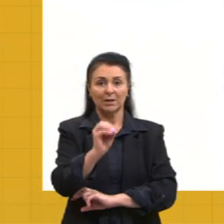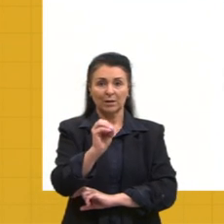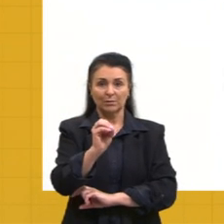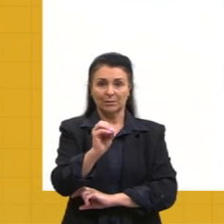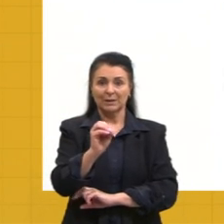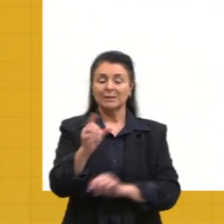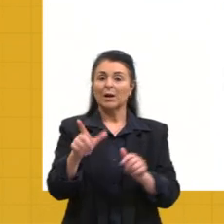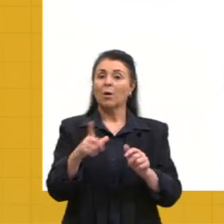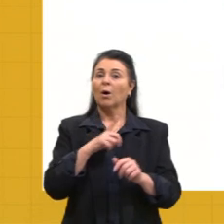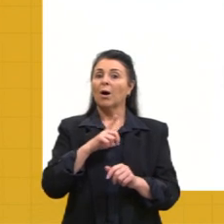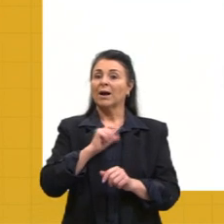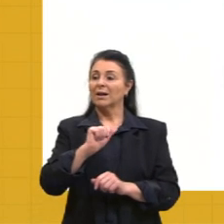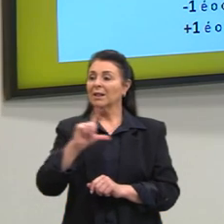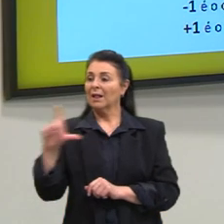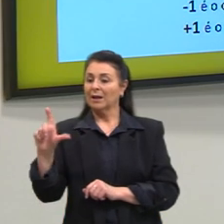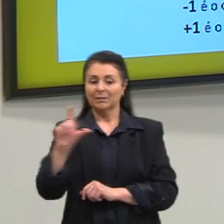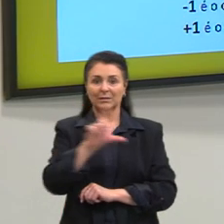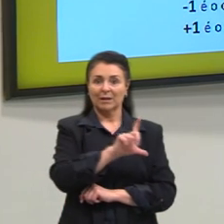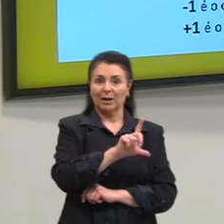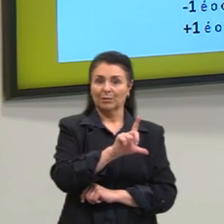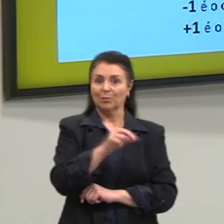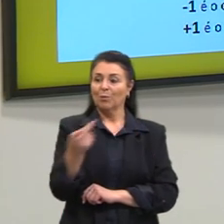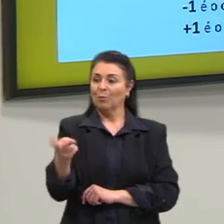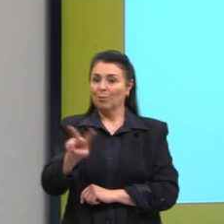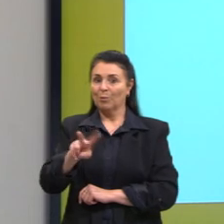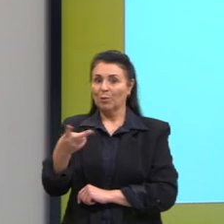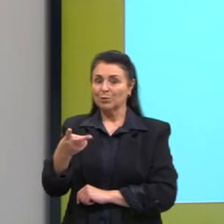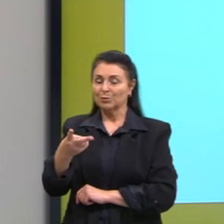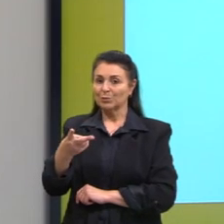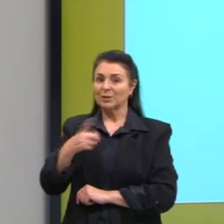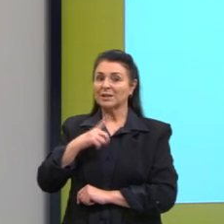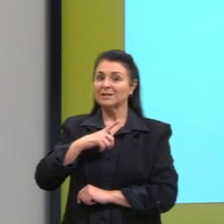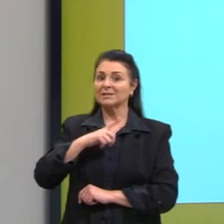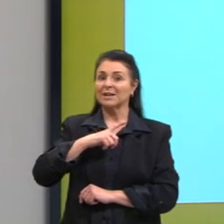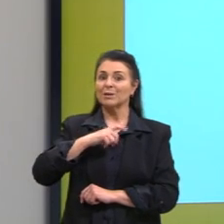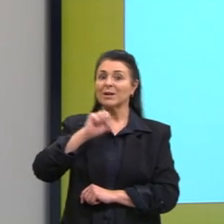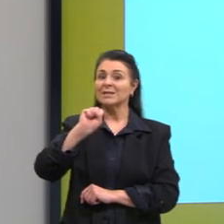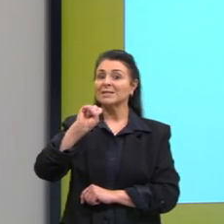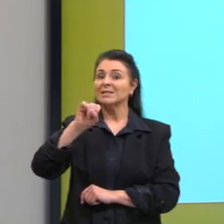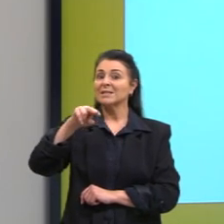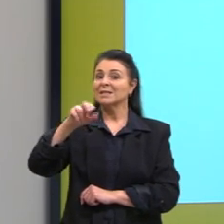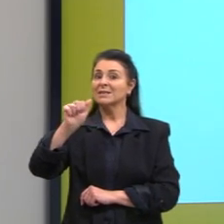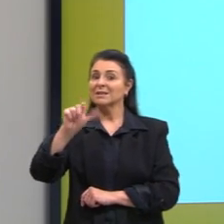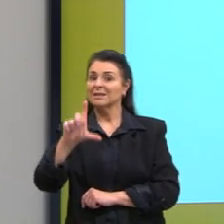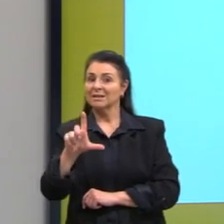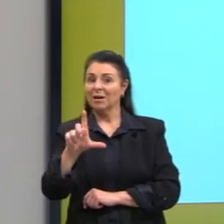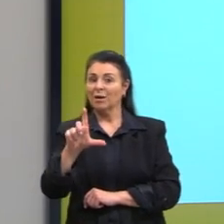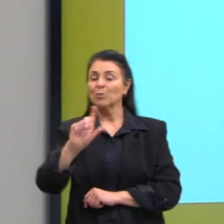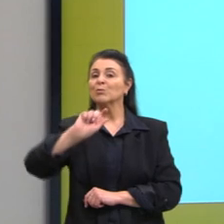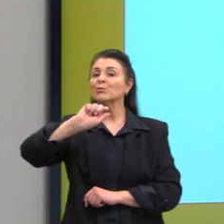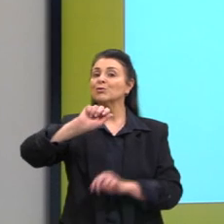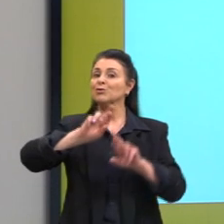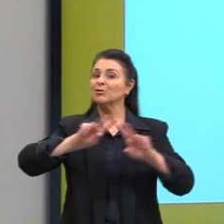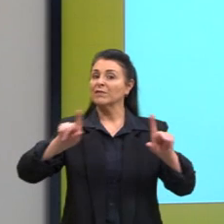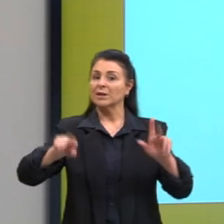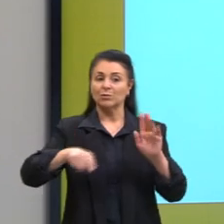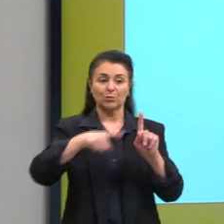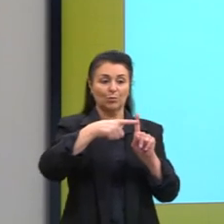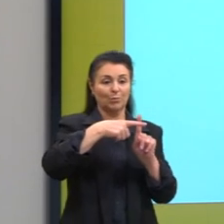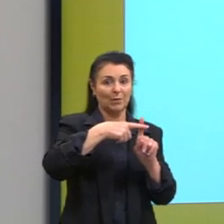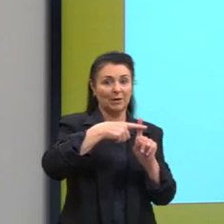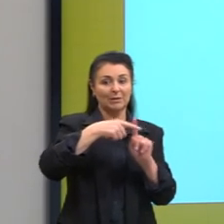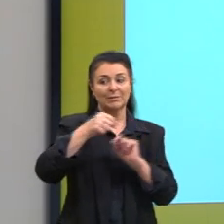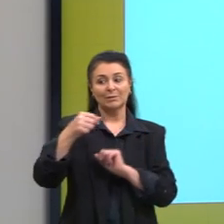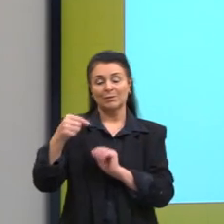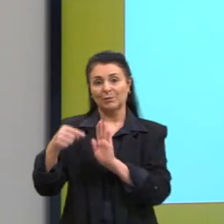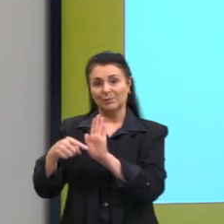opostos, sinais diferentes. Então, aqui nós temos a representação de mais uma reta numérica, onde nós temos centralizado aqui